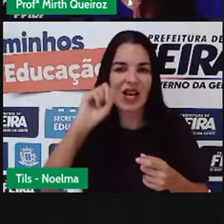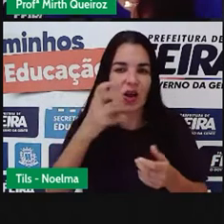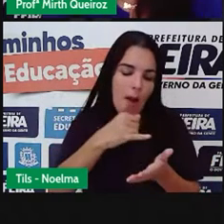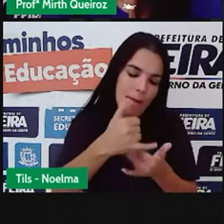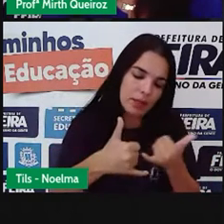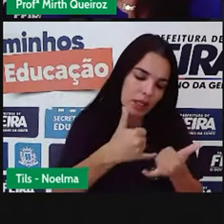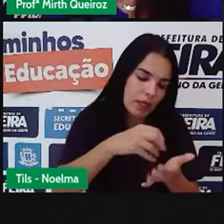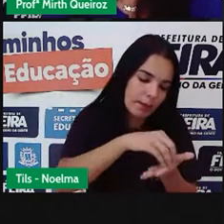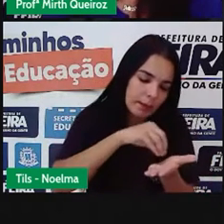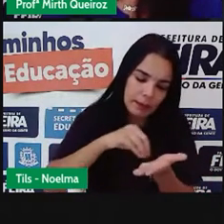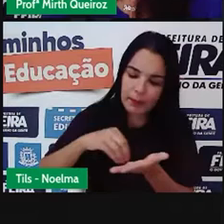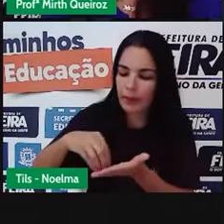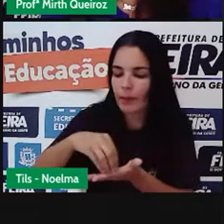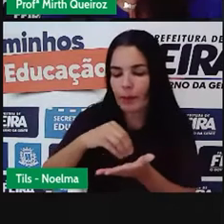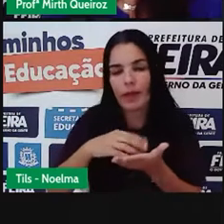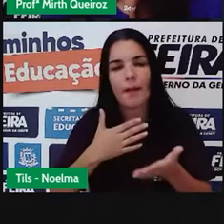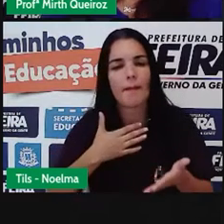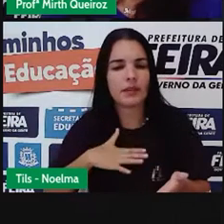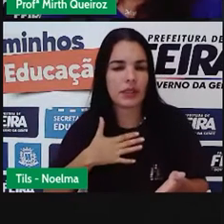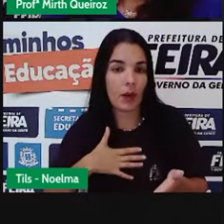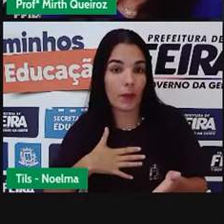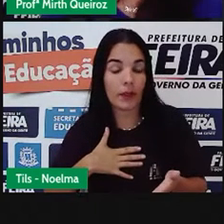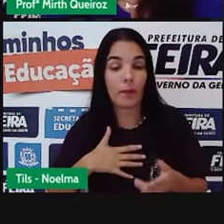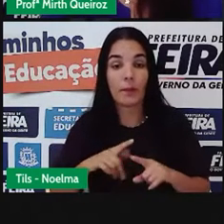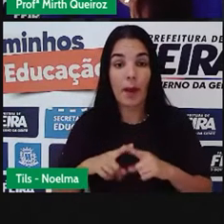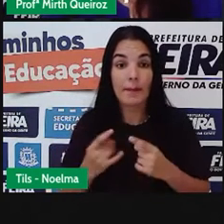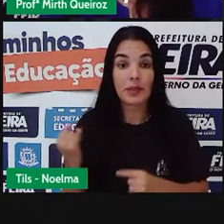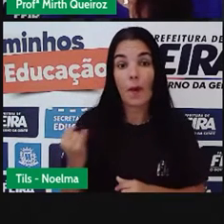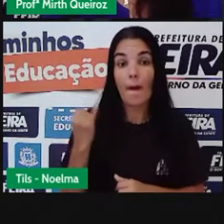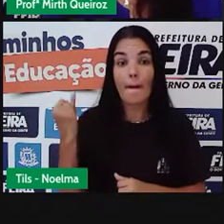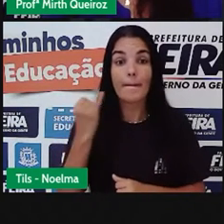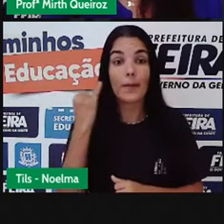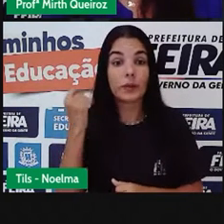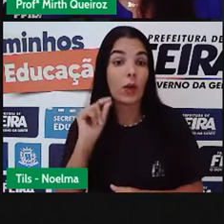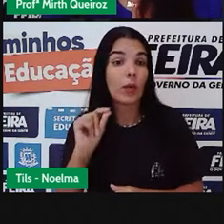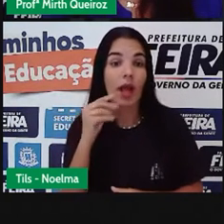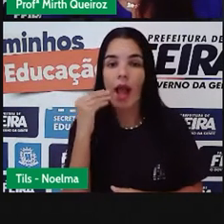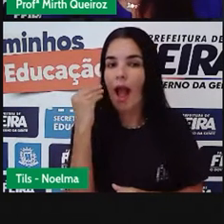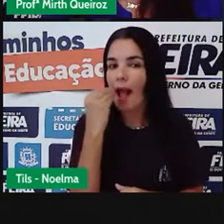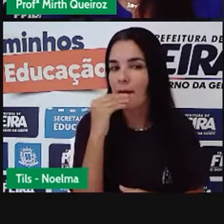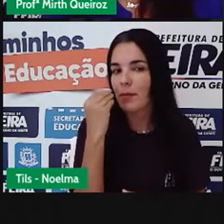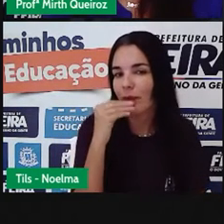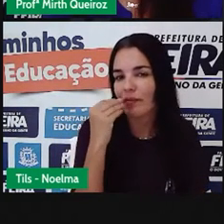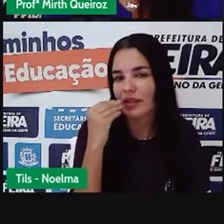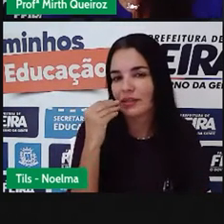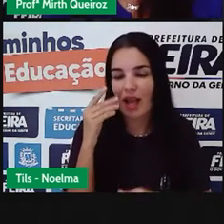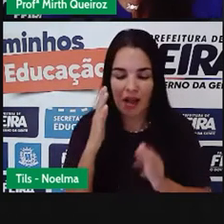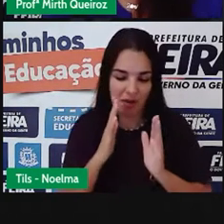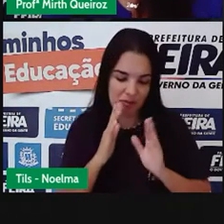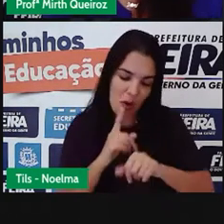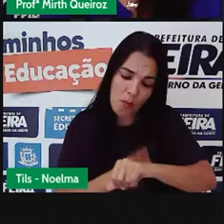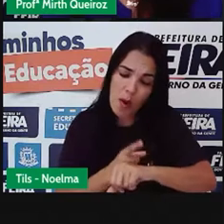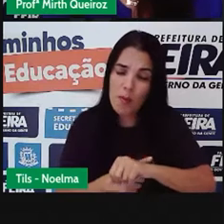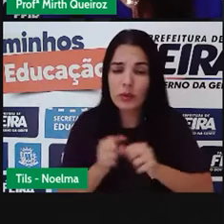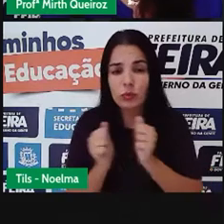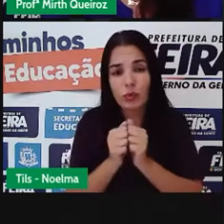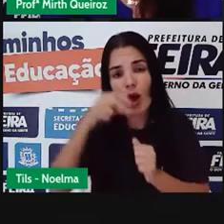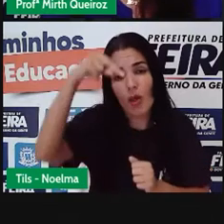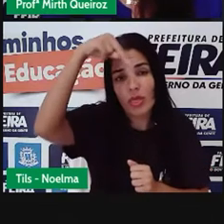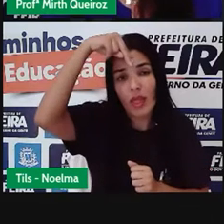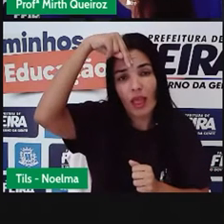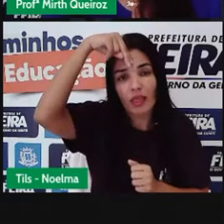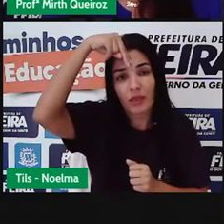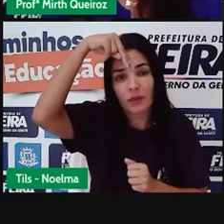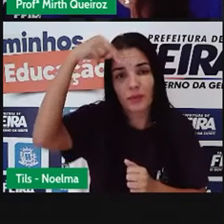tabuleiro, algo mais tranquilo, né? O importante é aproveitar os momentos com os netos para brincar.